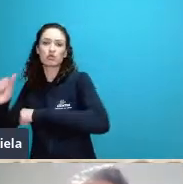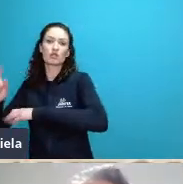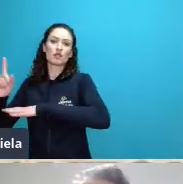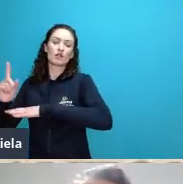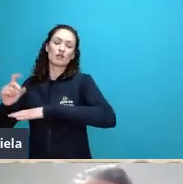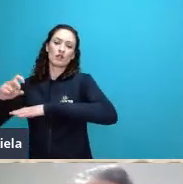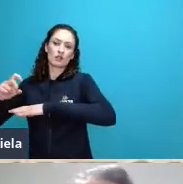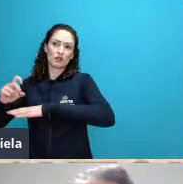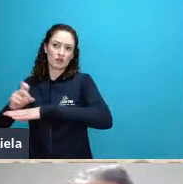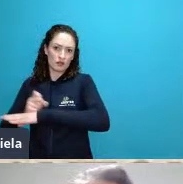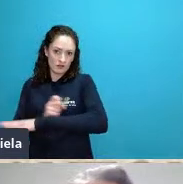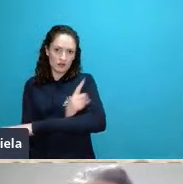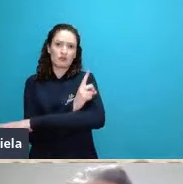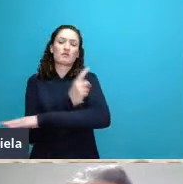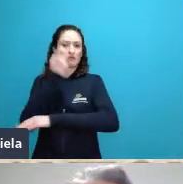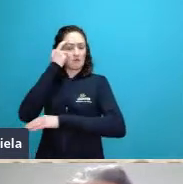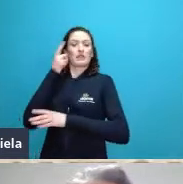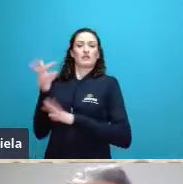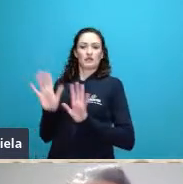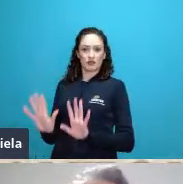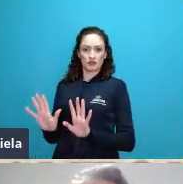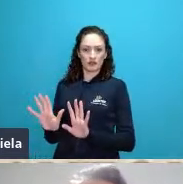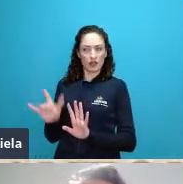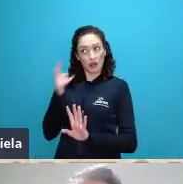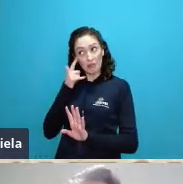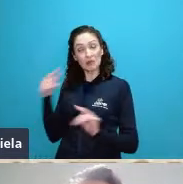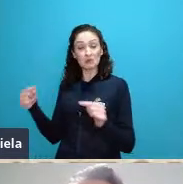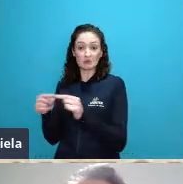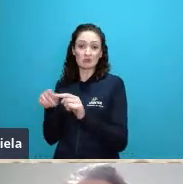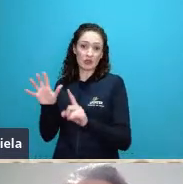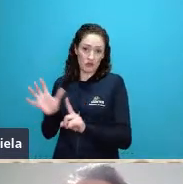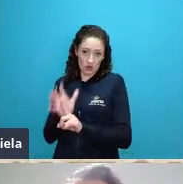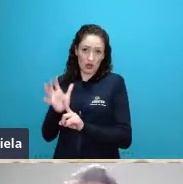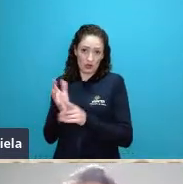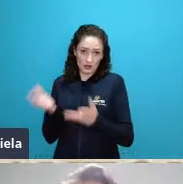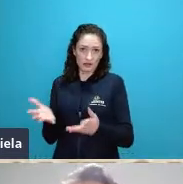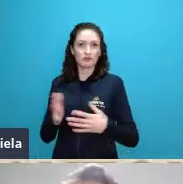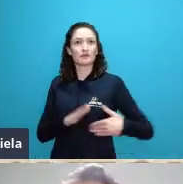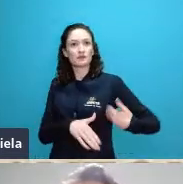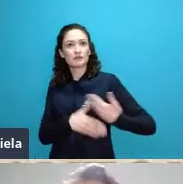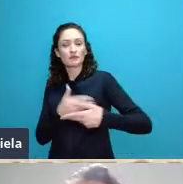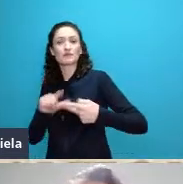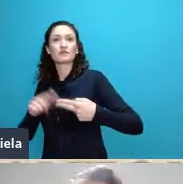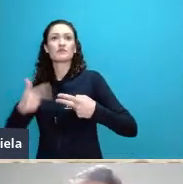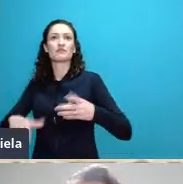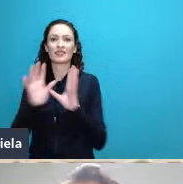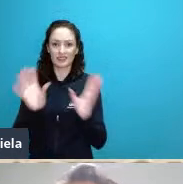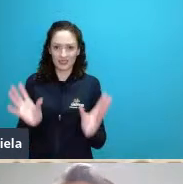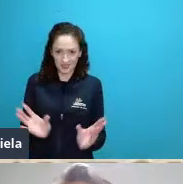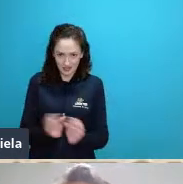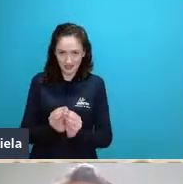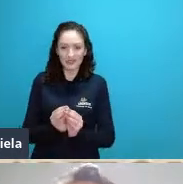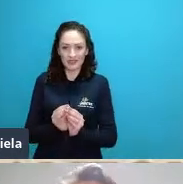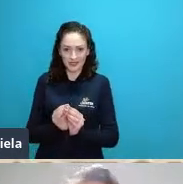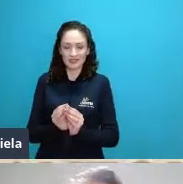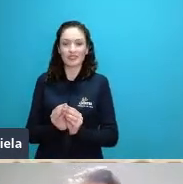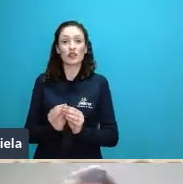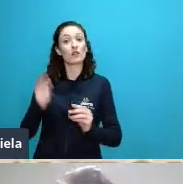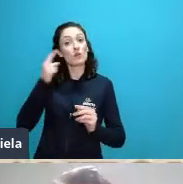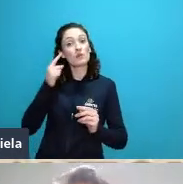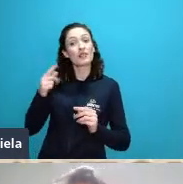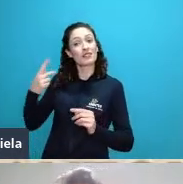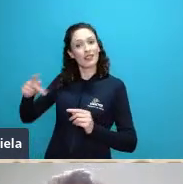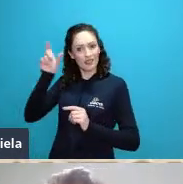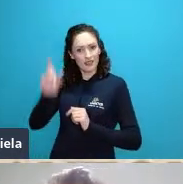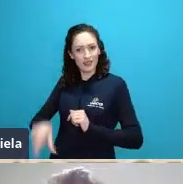começo dos anos 50 estava acontecendo a síntese neodarvinista que foi um apanhado de todas as ideias do Darwin do